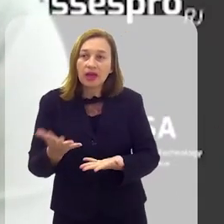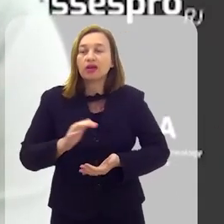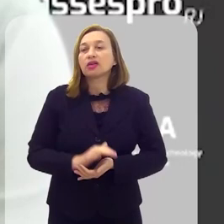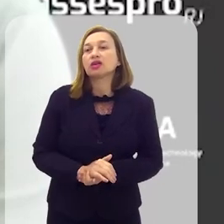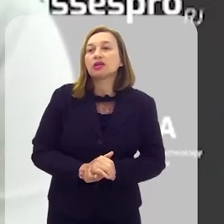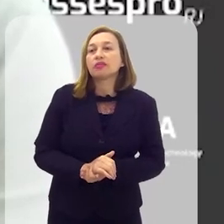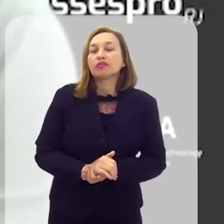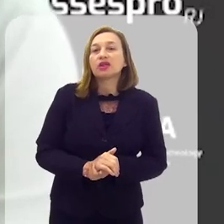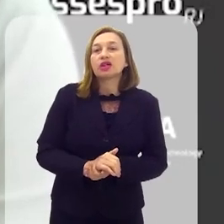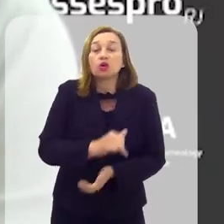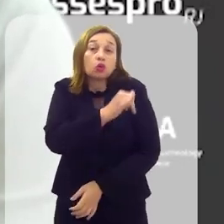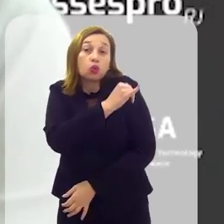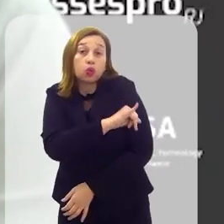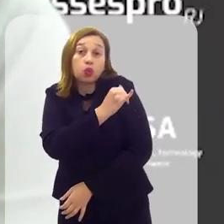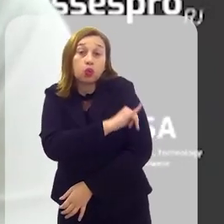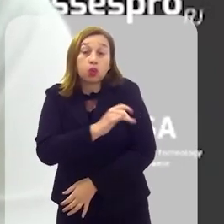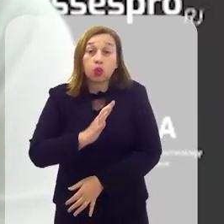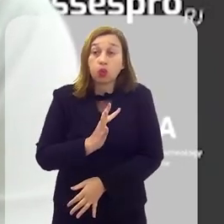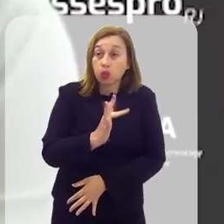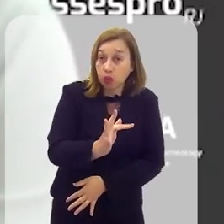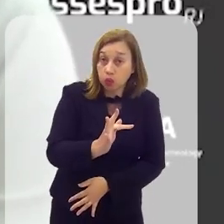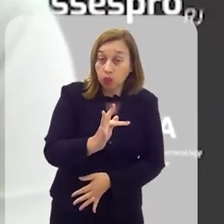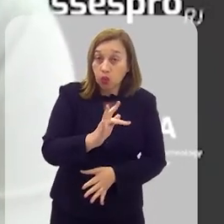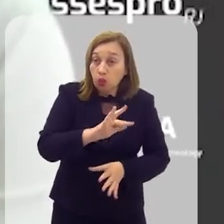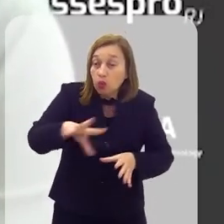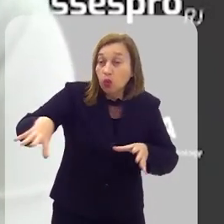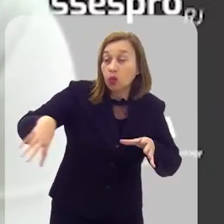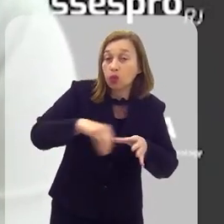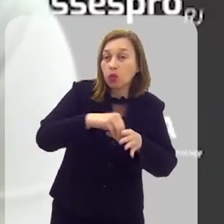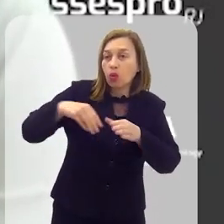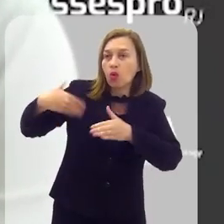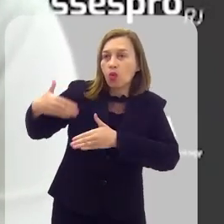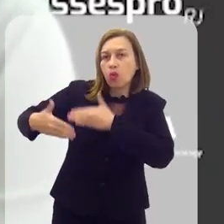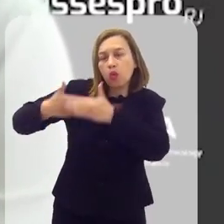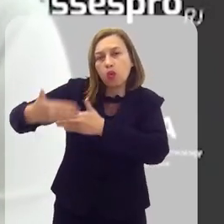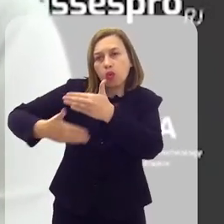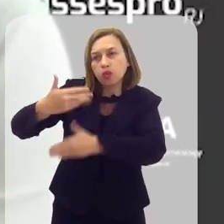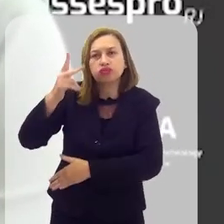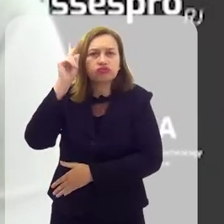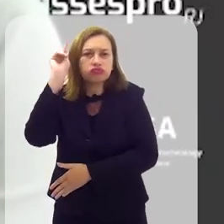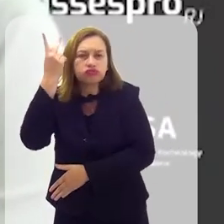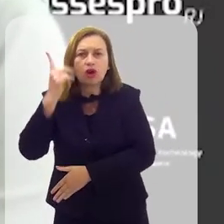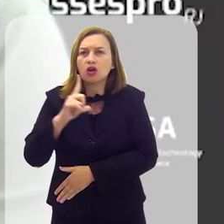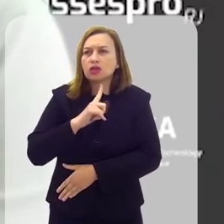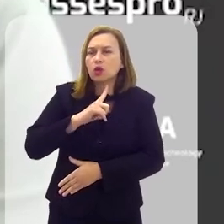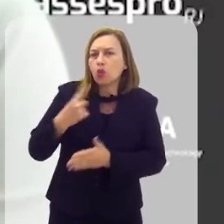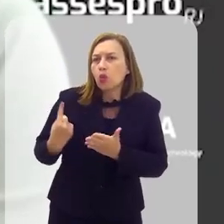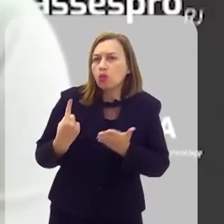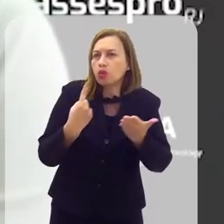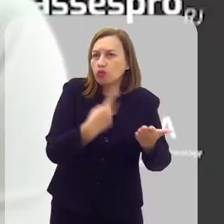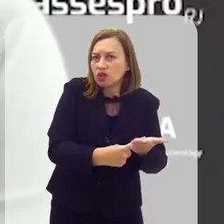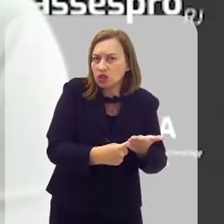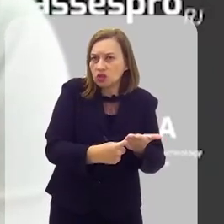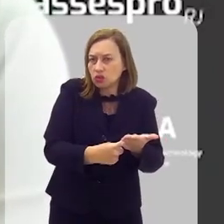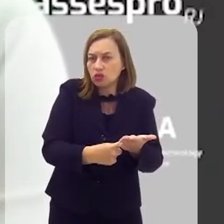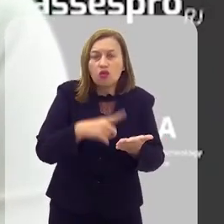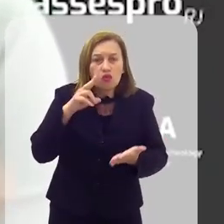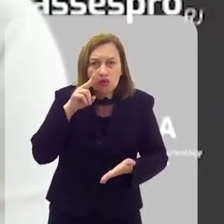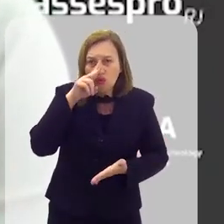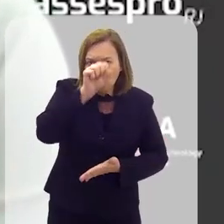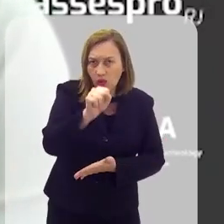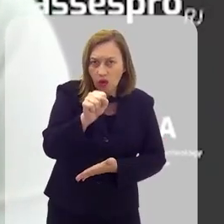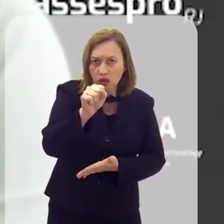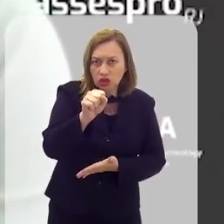carioca e, por consequência, fluminense foram consolidadas ao longo da sua história tem um berço e um componente de código